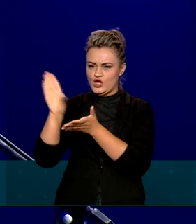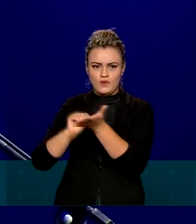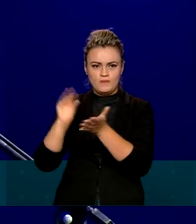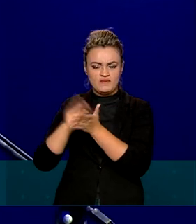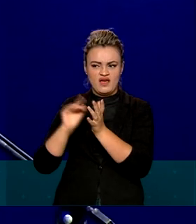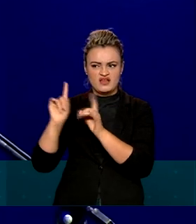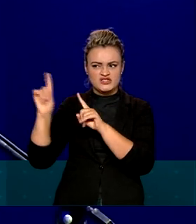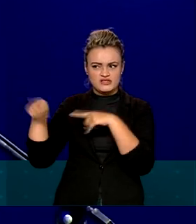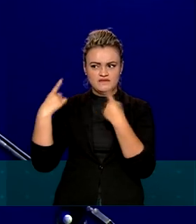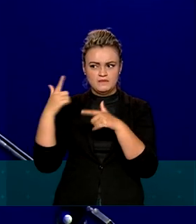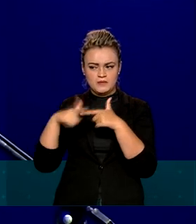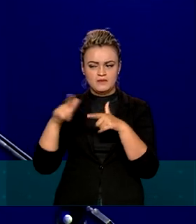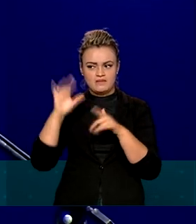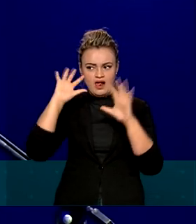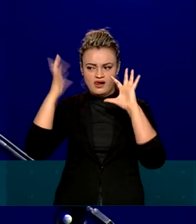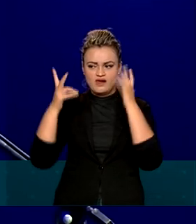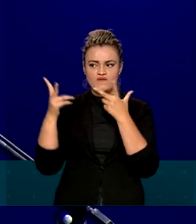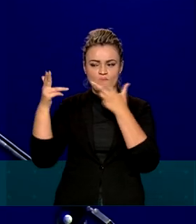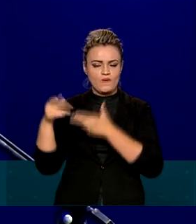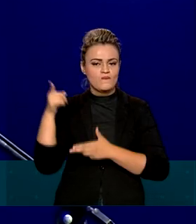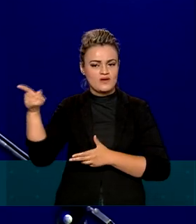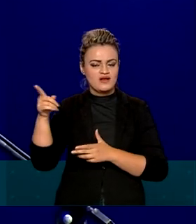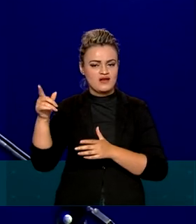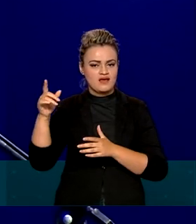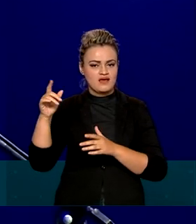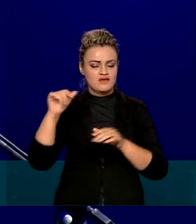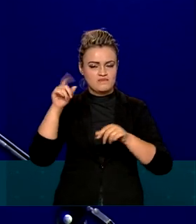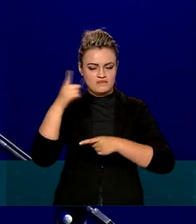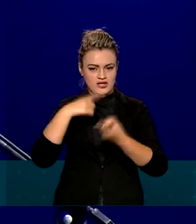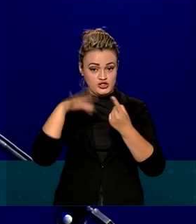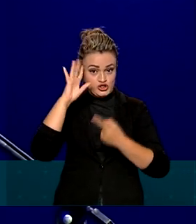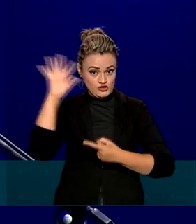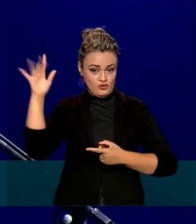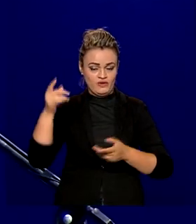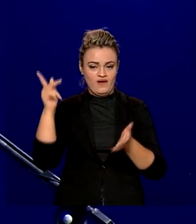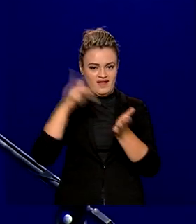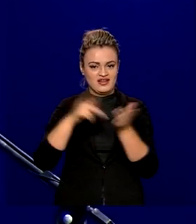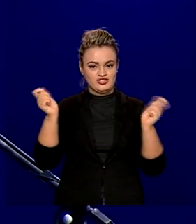desafios de sua época, sabendo transformar sonhos em realidade. Obrigado. Obrigado.